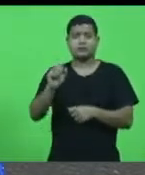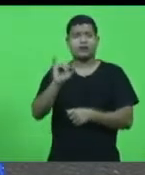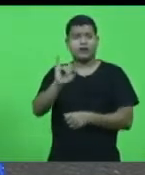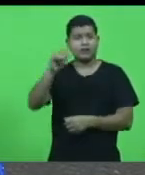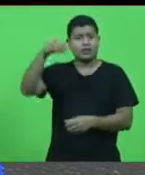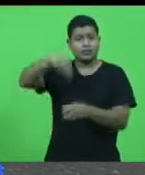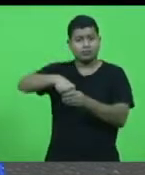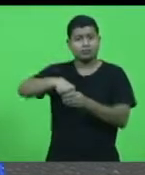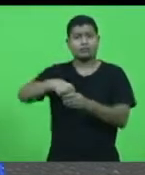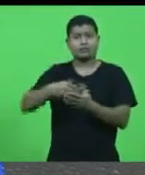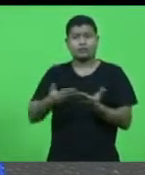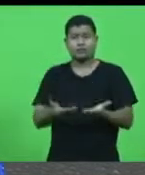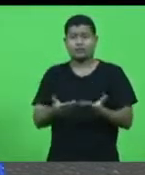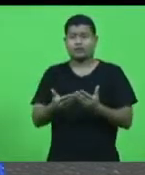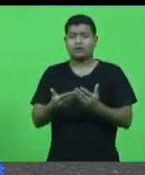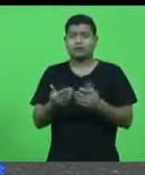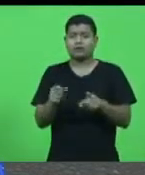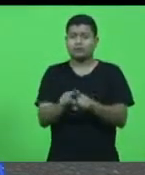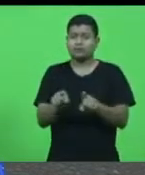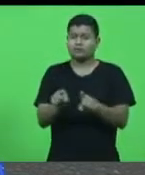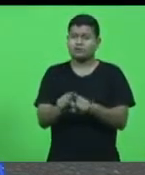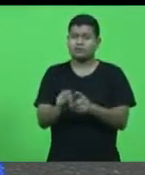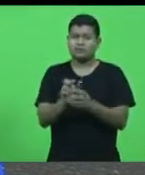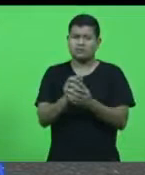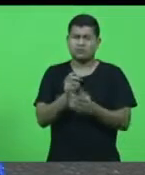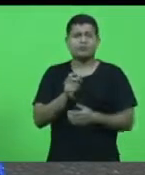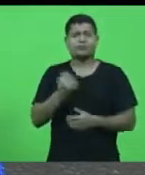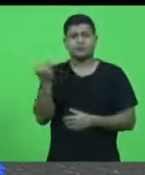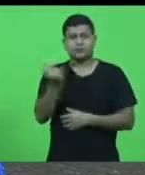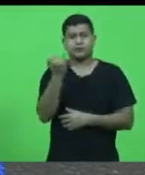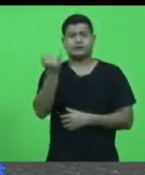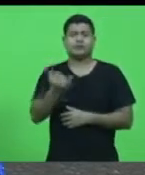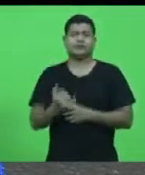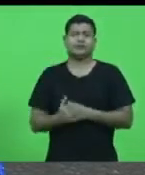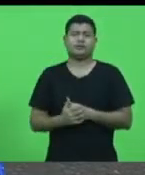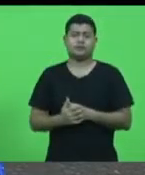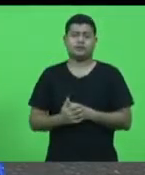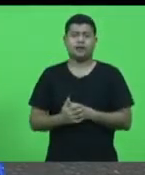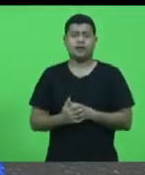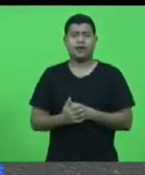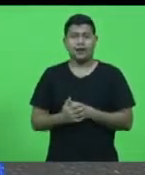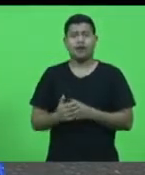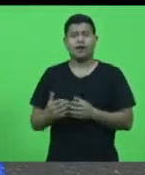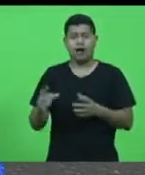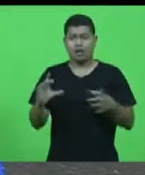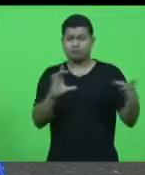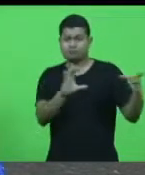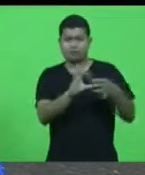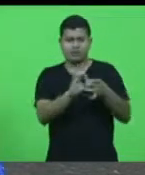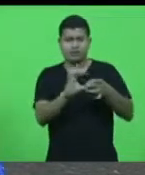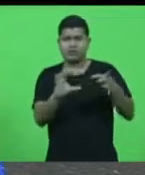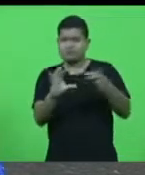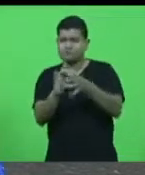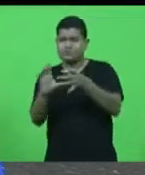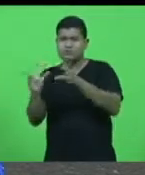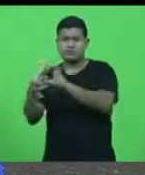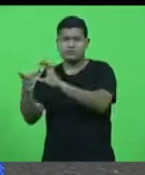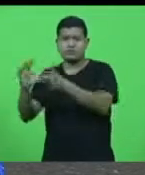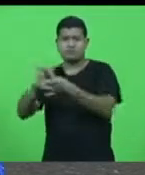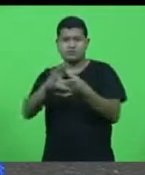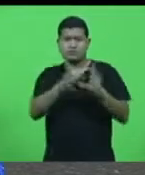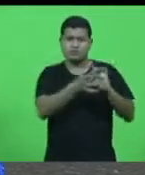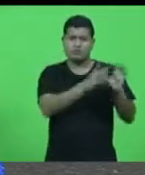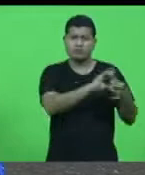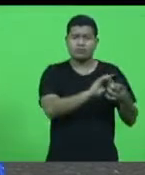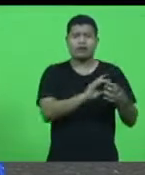sem dúvida que é uma obra importante que vai interligar com a leste e oeste